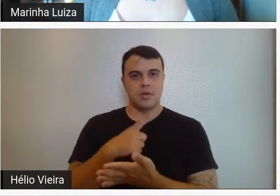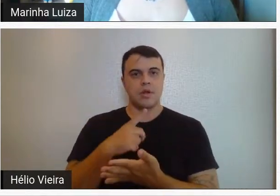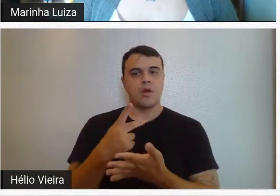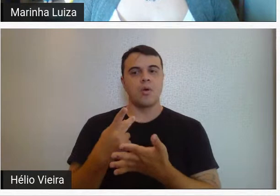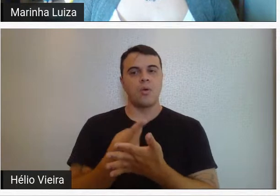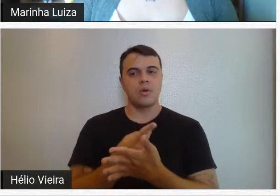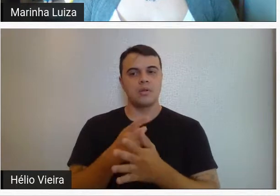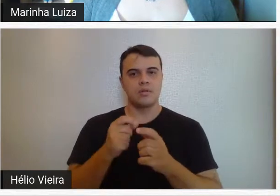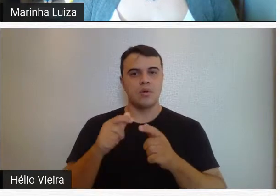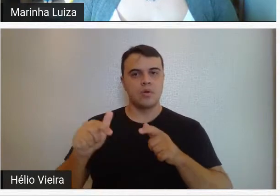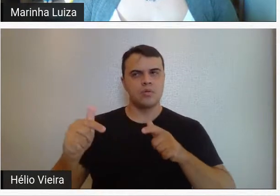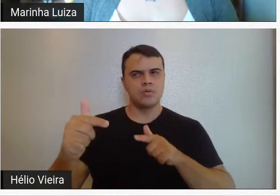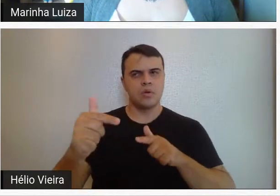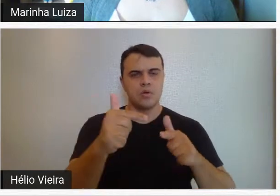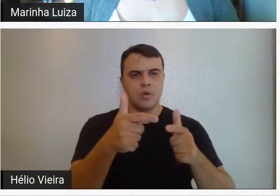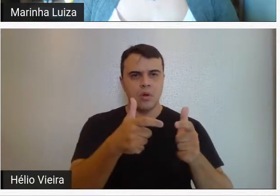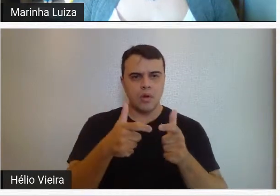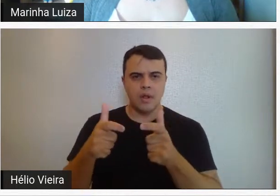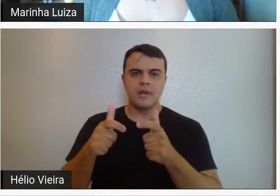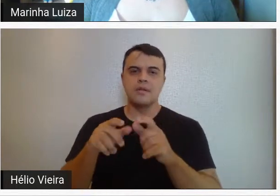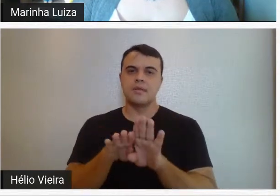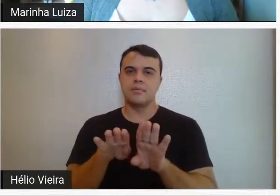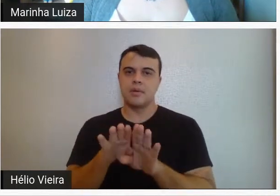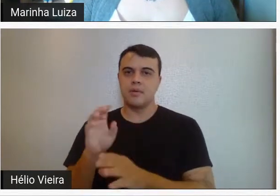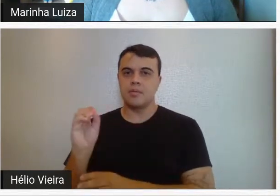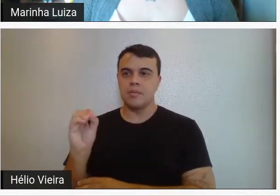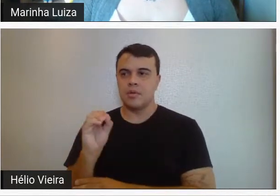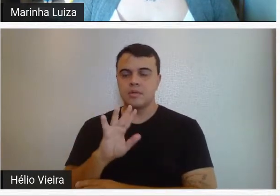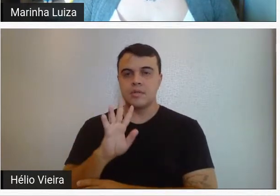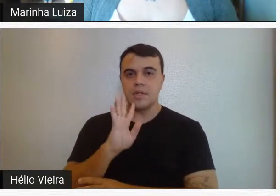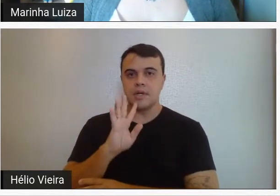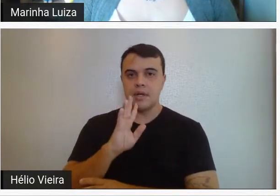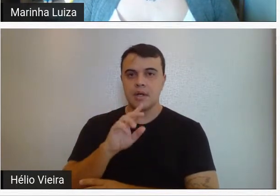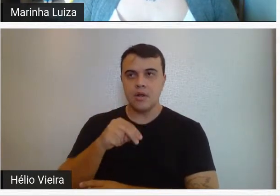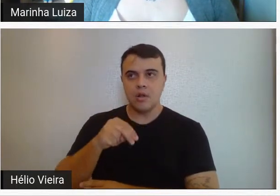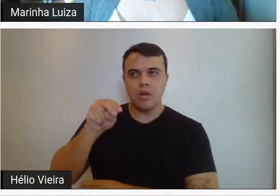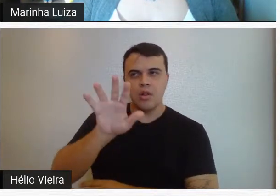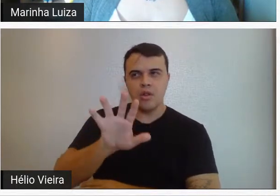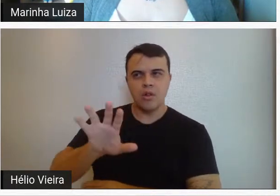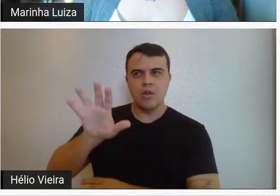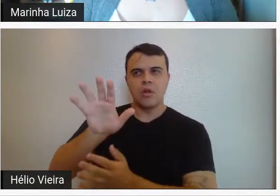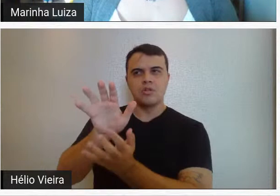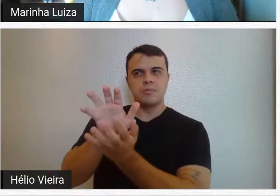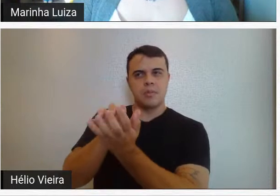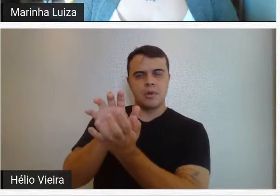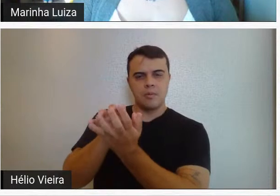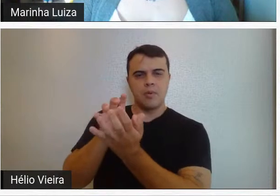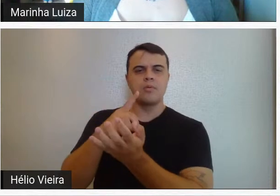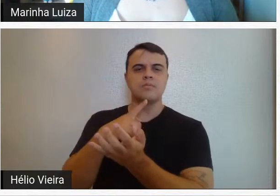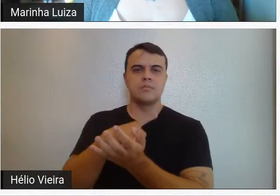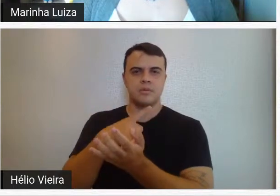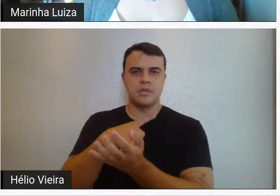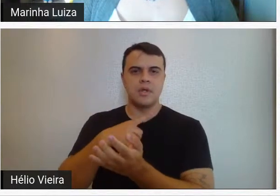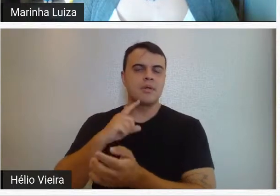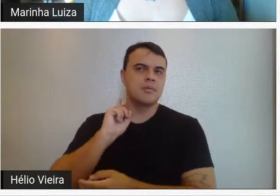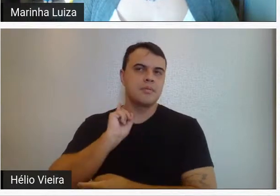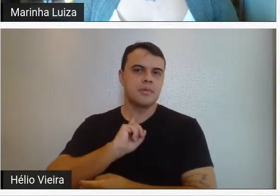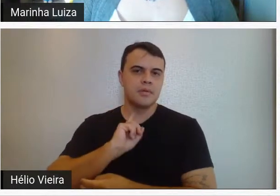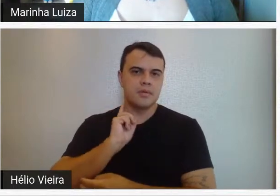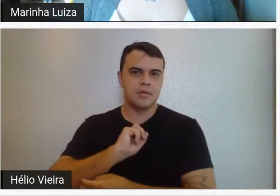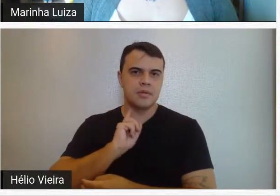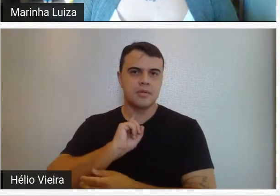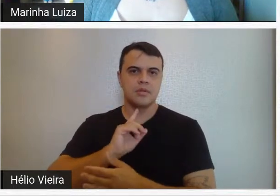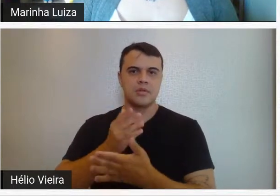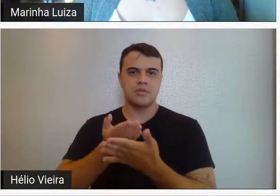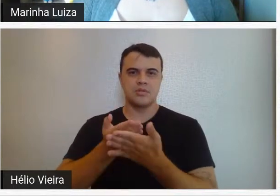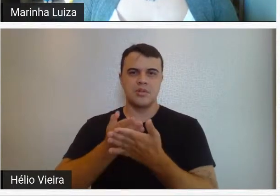aconteceram em outros lugares, também tem um modernismo muito interessante no Nordeste, em Pernambuco, em Minas, então às vezes os